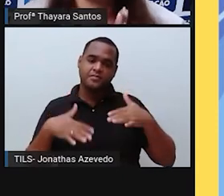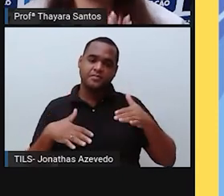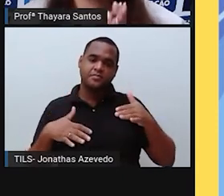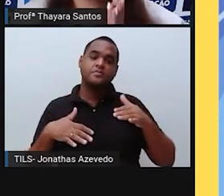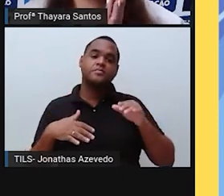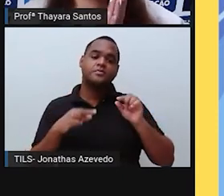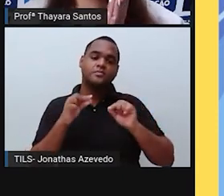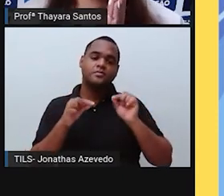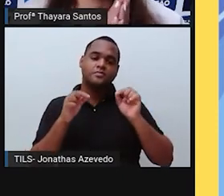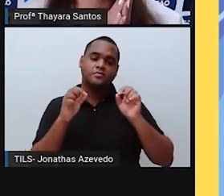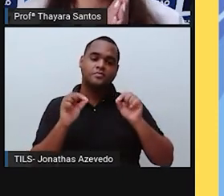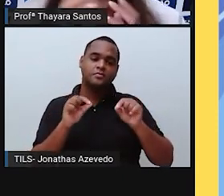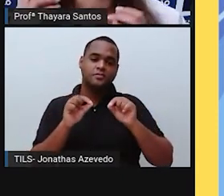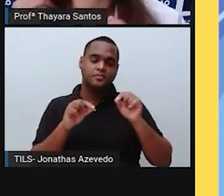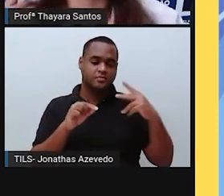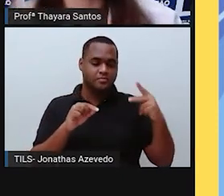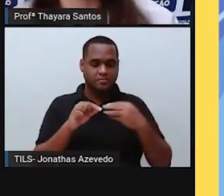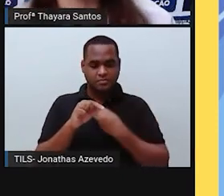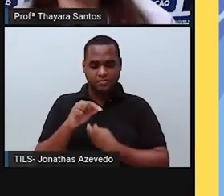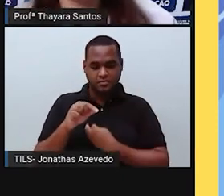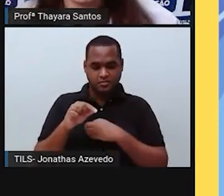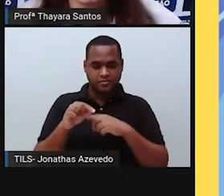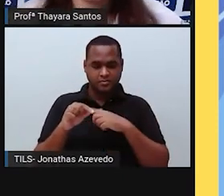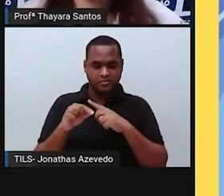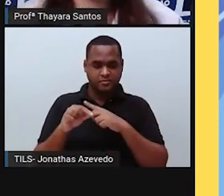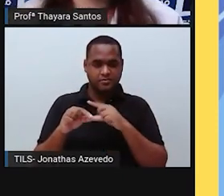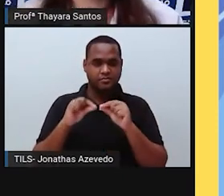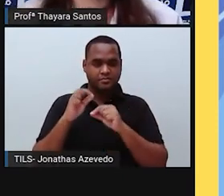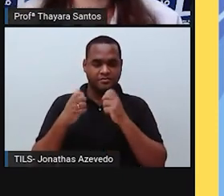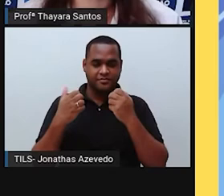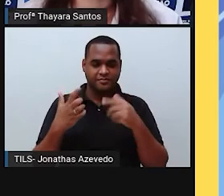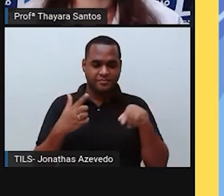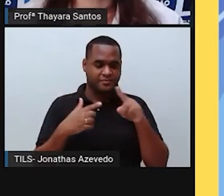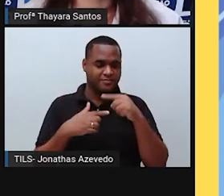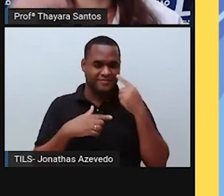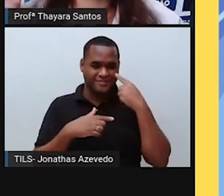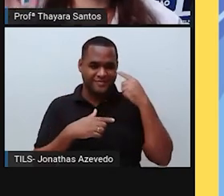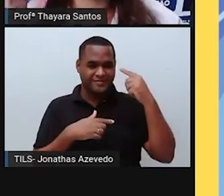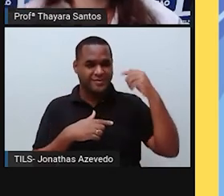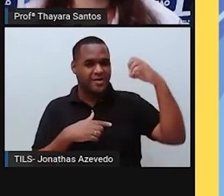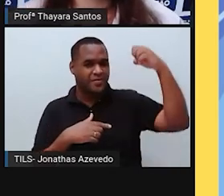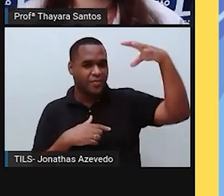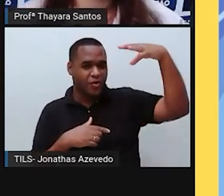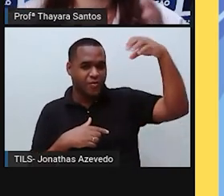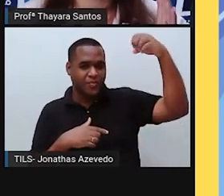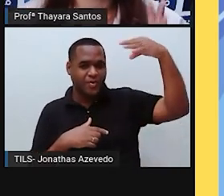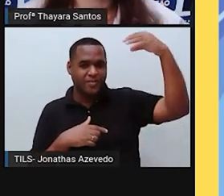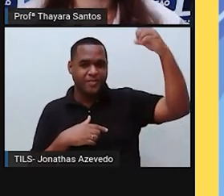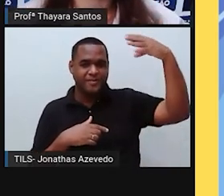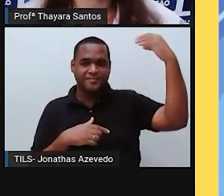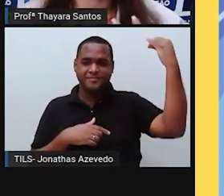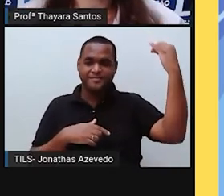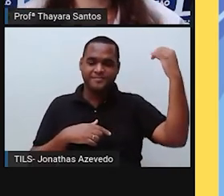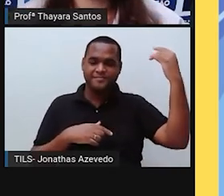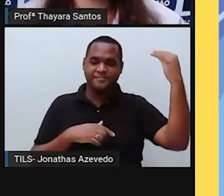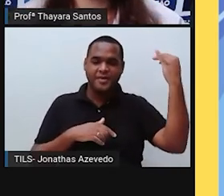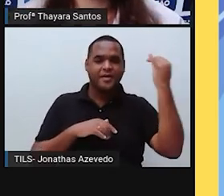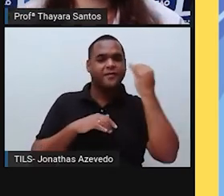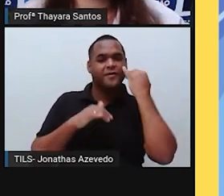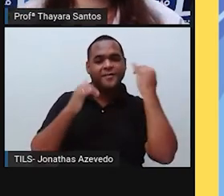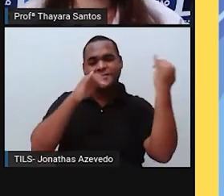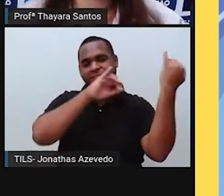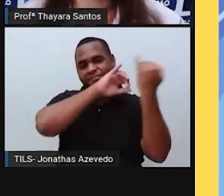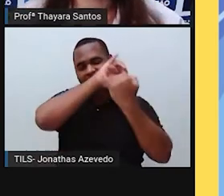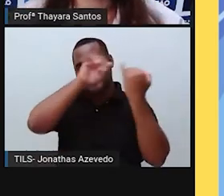termosfera que os satélites estão, né? Os satélites que a gente emite para o ambiente, eles ficam lá na termosfera.